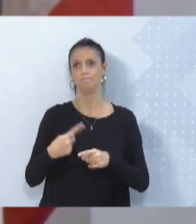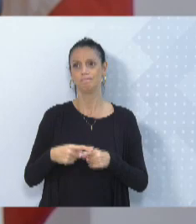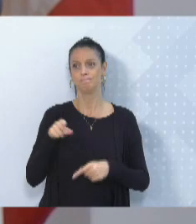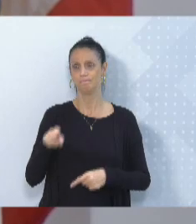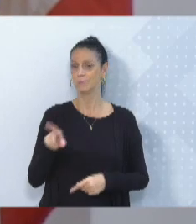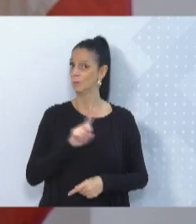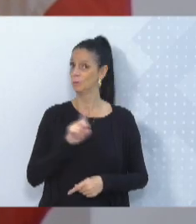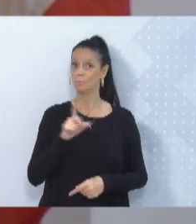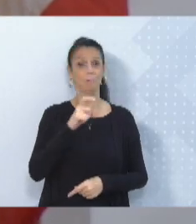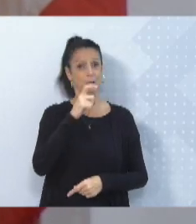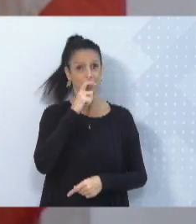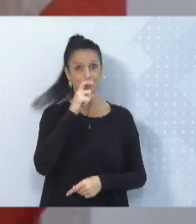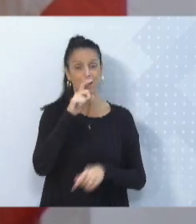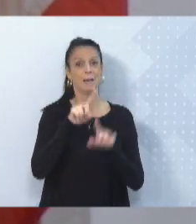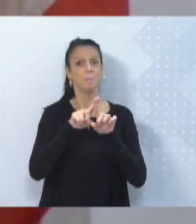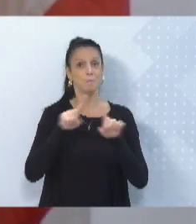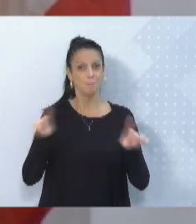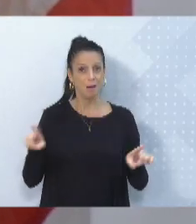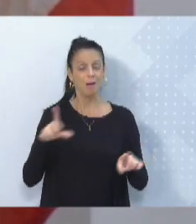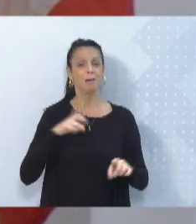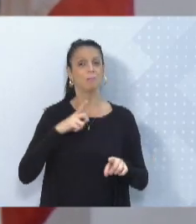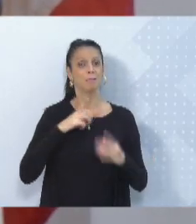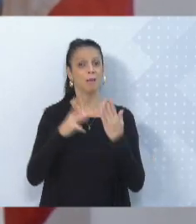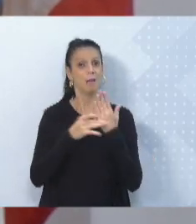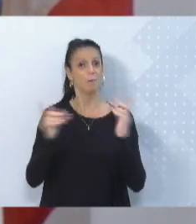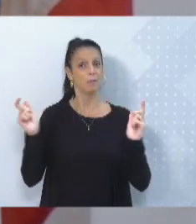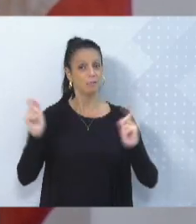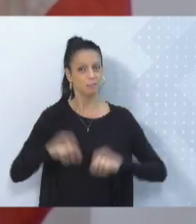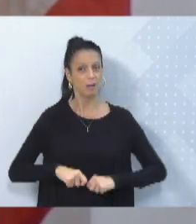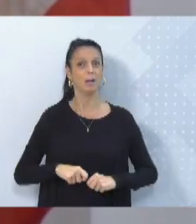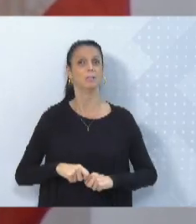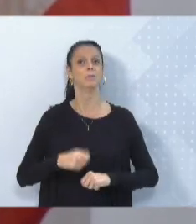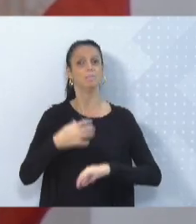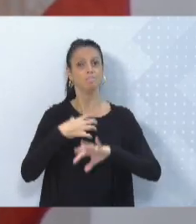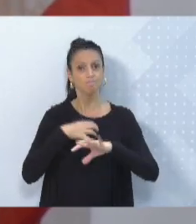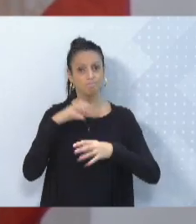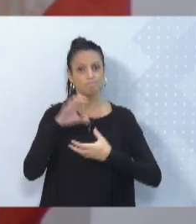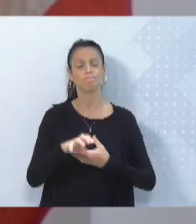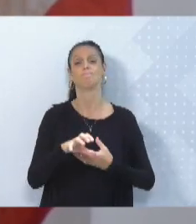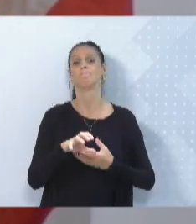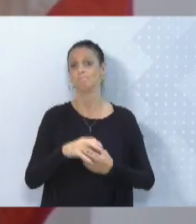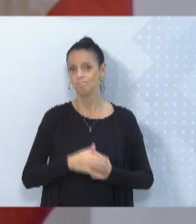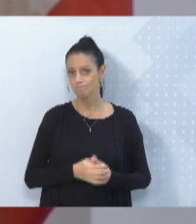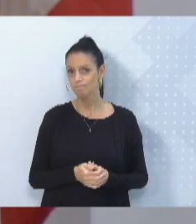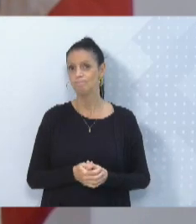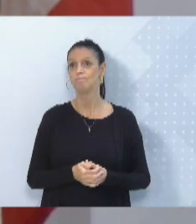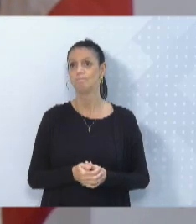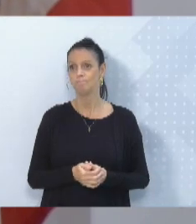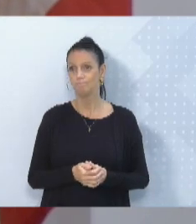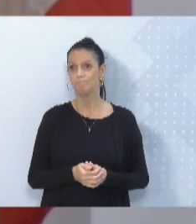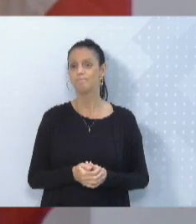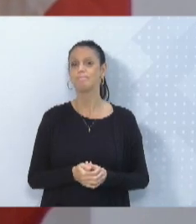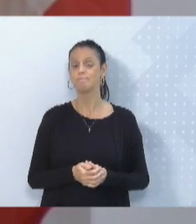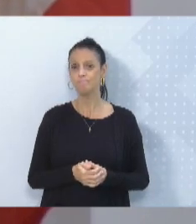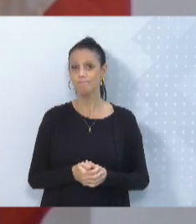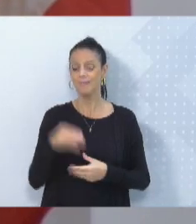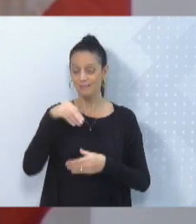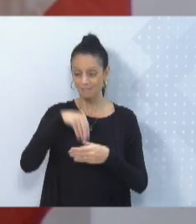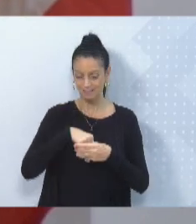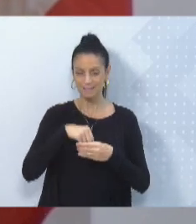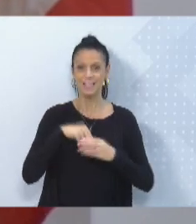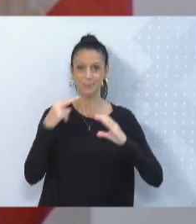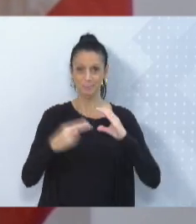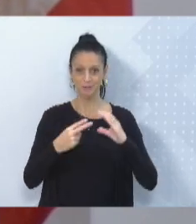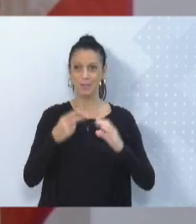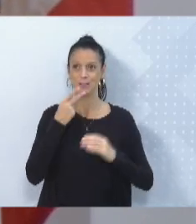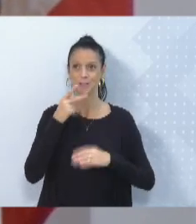pai, mas tu tens a habilidade de ser empático com quem é. E a gente brinca muito aqui que o vereador Gilson